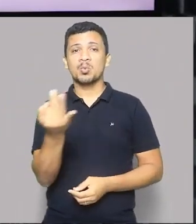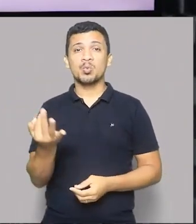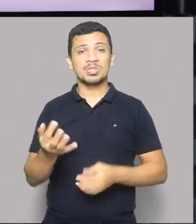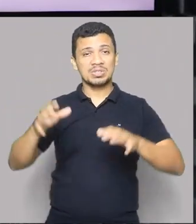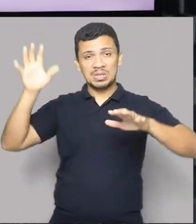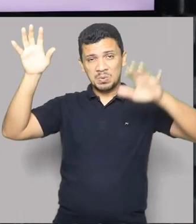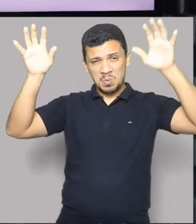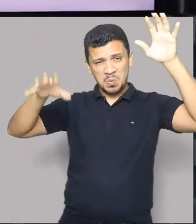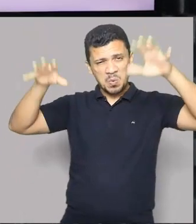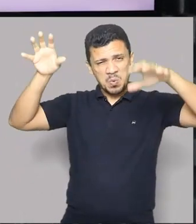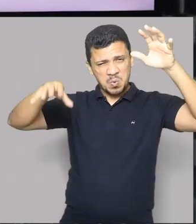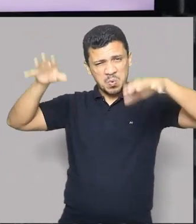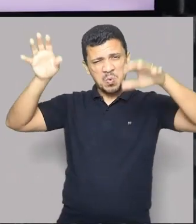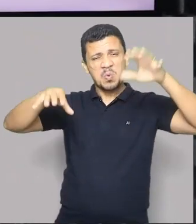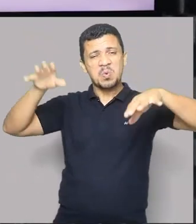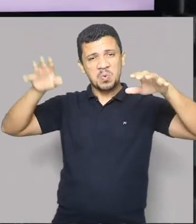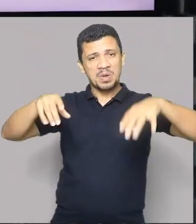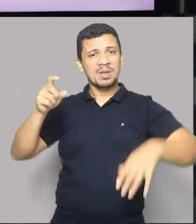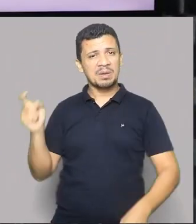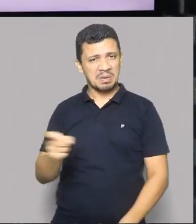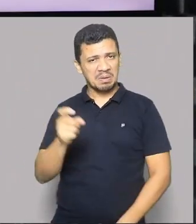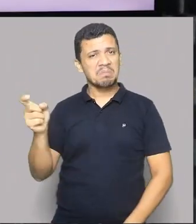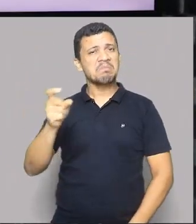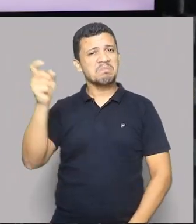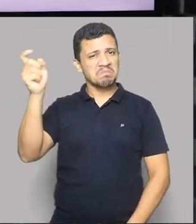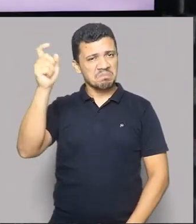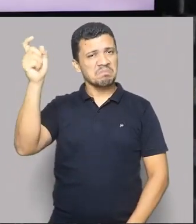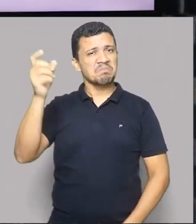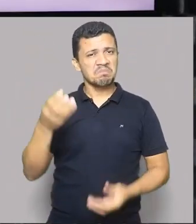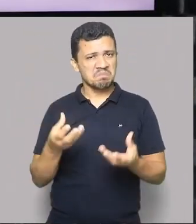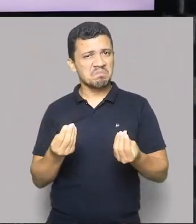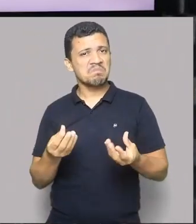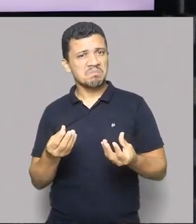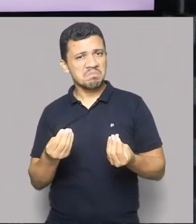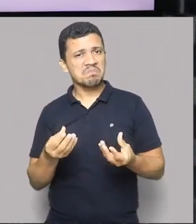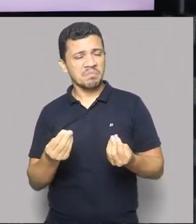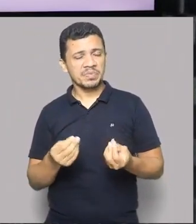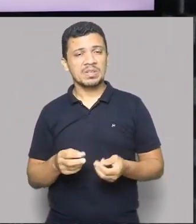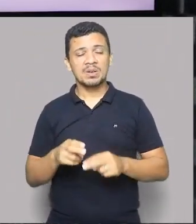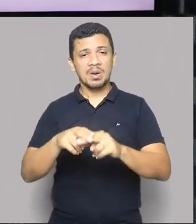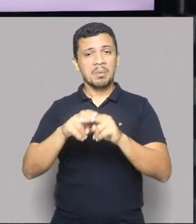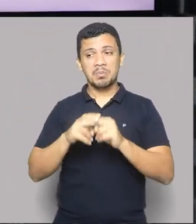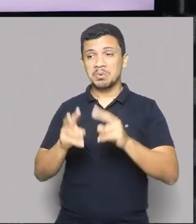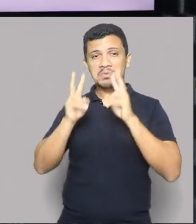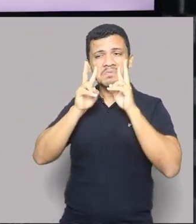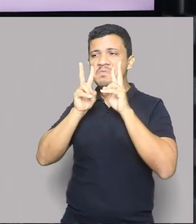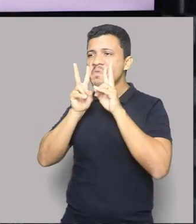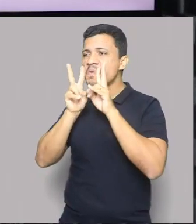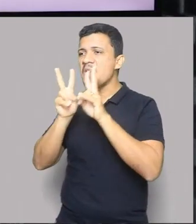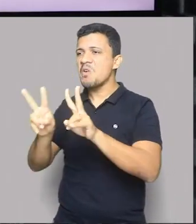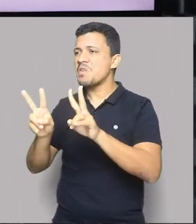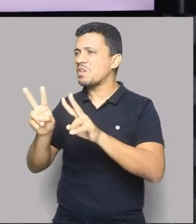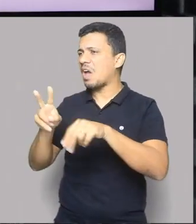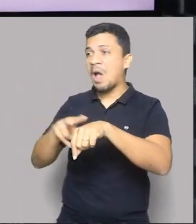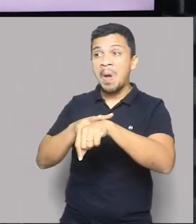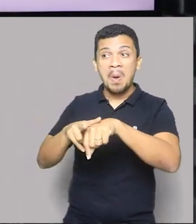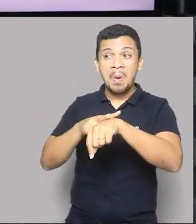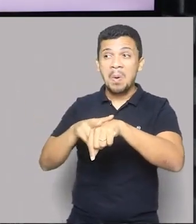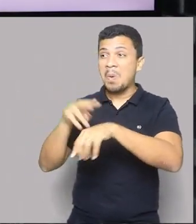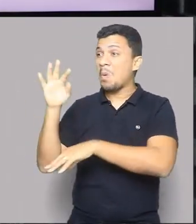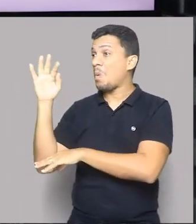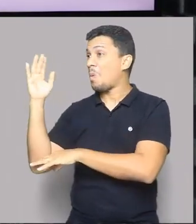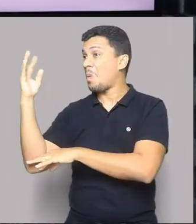o índice de chuvas, é bastante elevado. Não é à toa, né? Da exuberância da sua floresta. Ela é